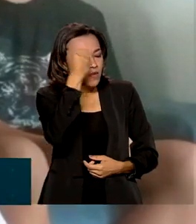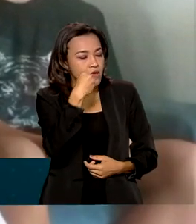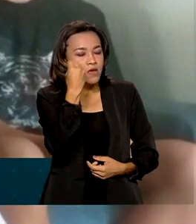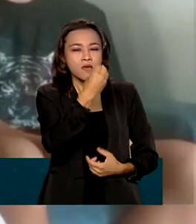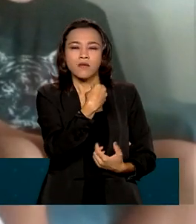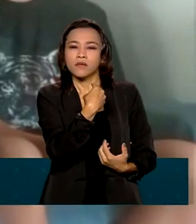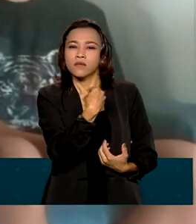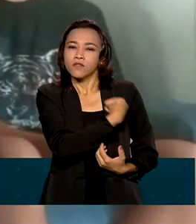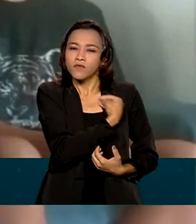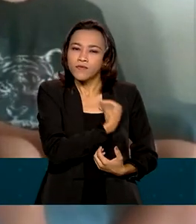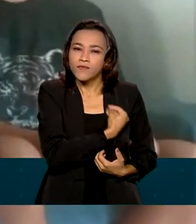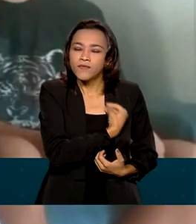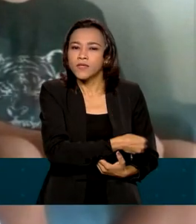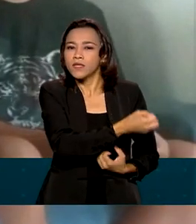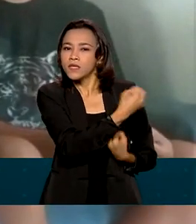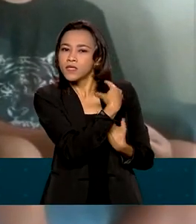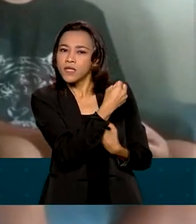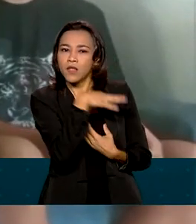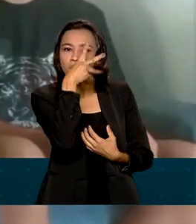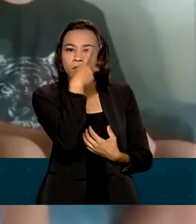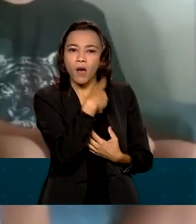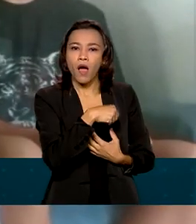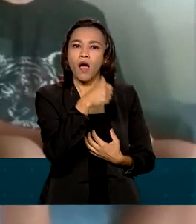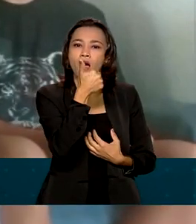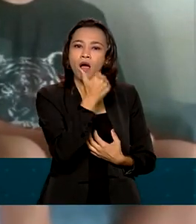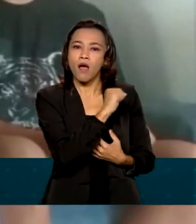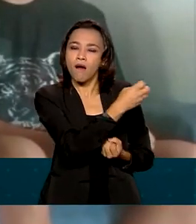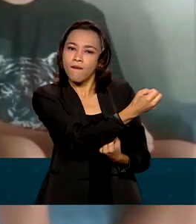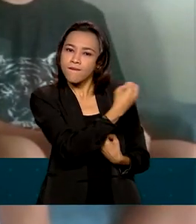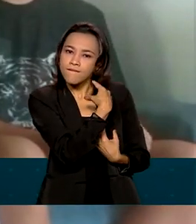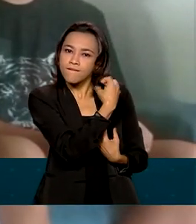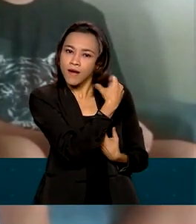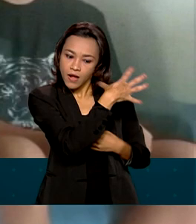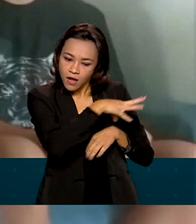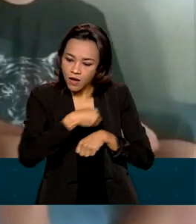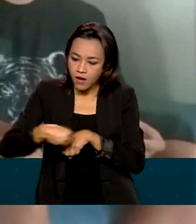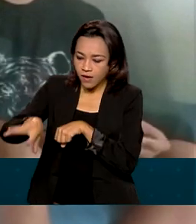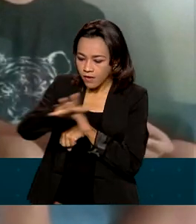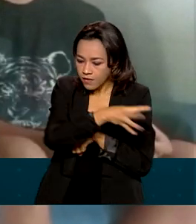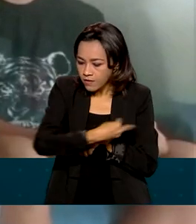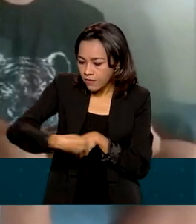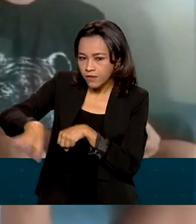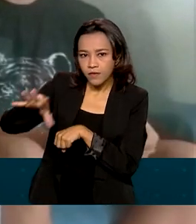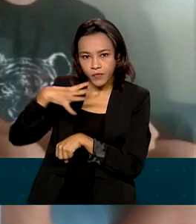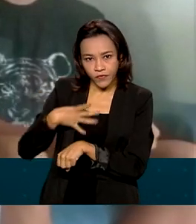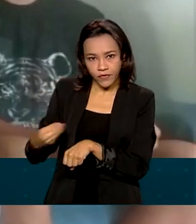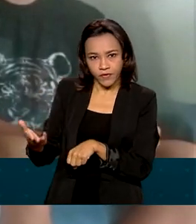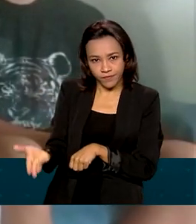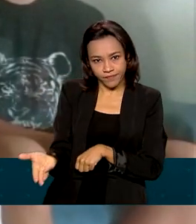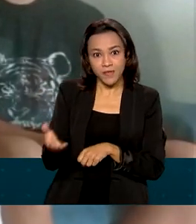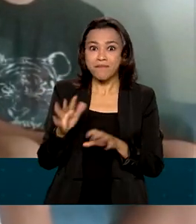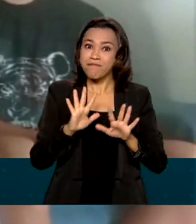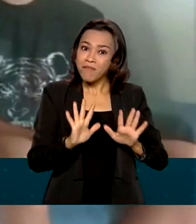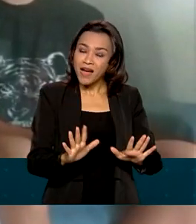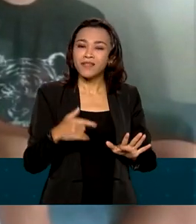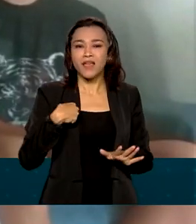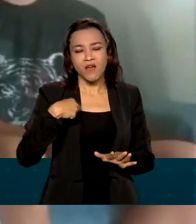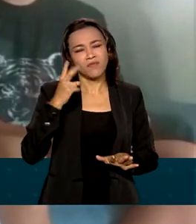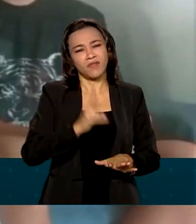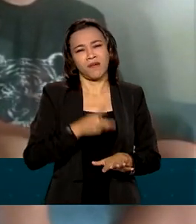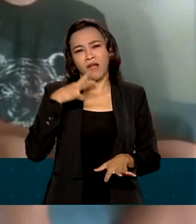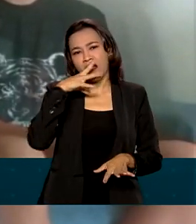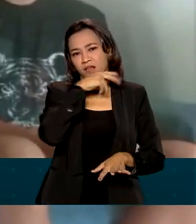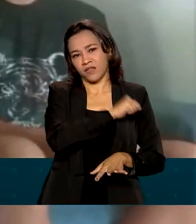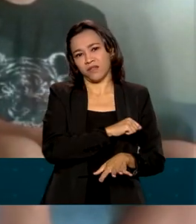os nossos pais e a gente transmitiu para eles. Mas eu sempre achei necessário